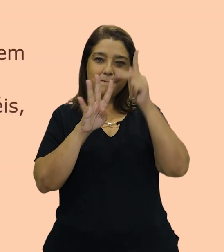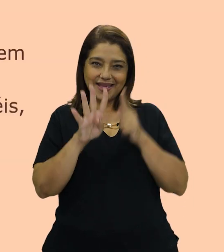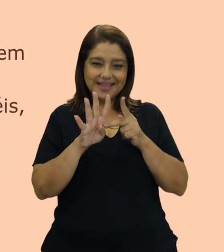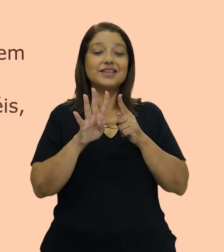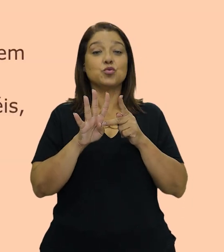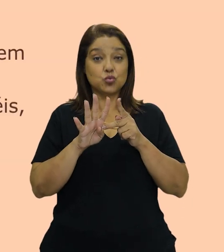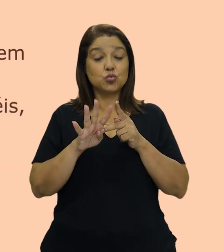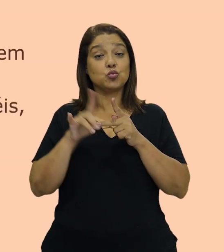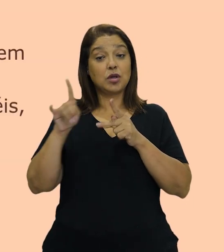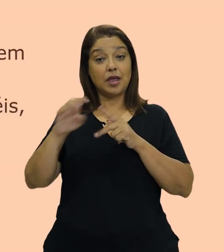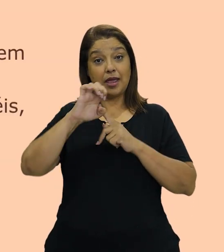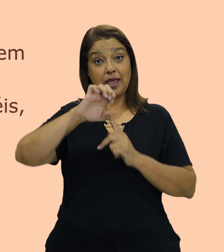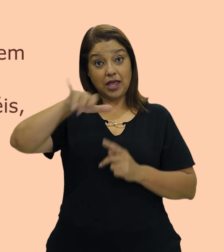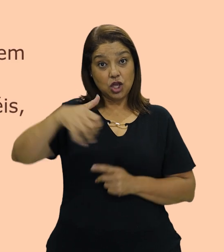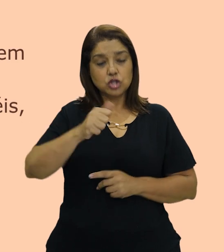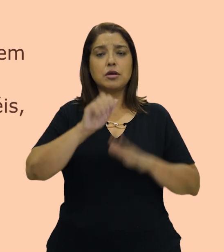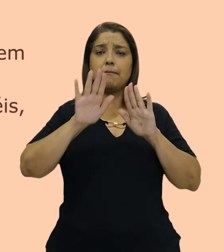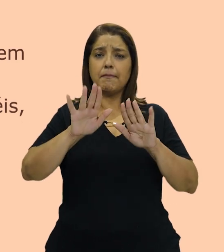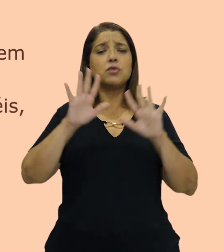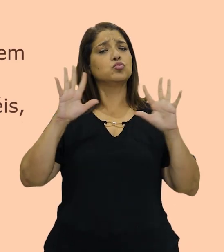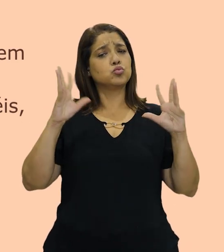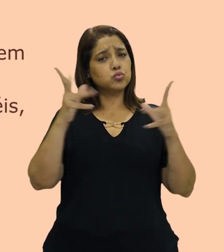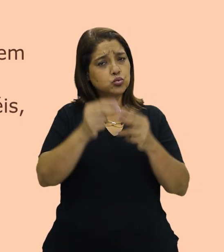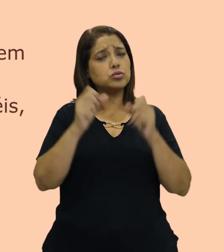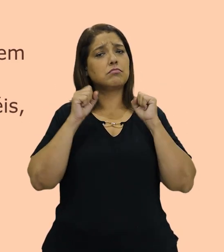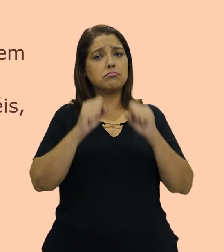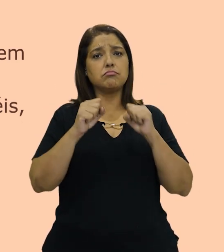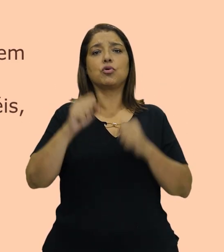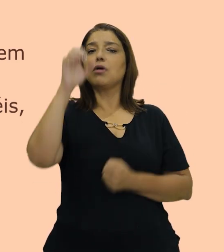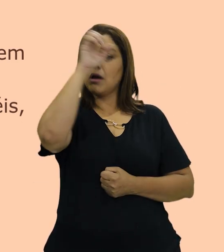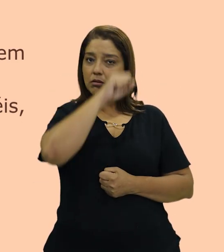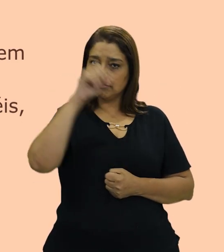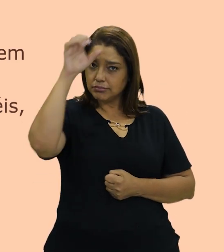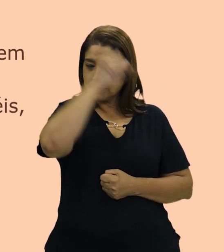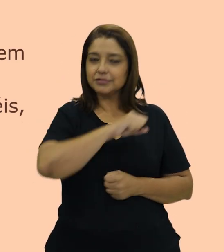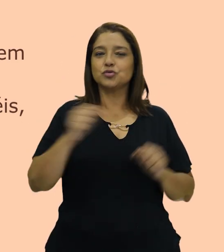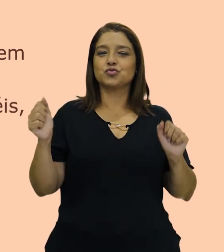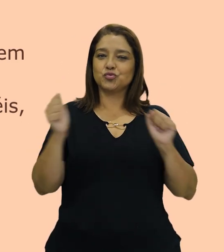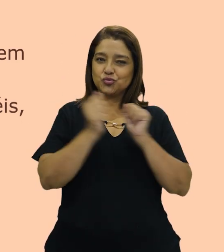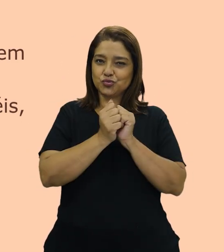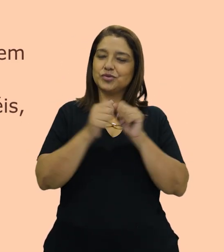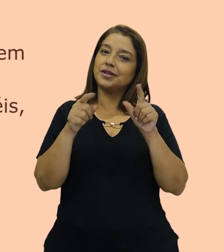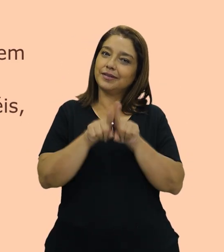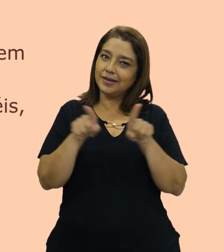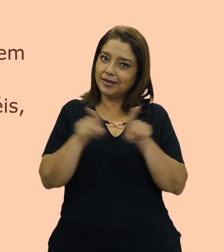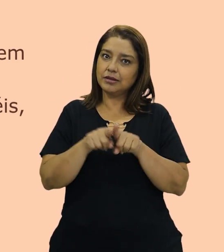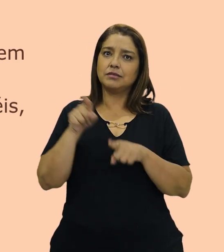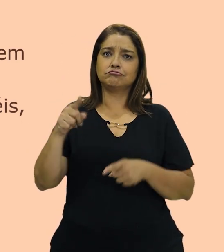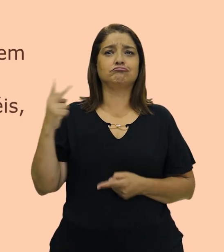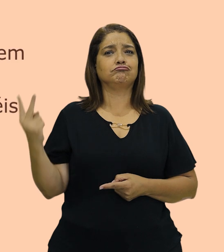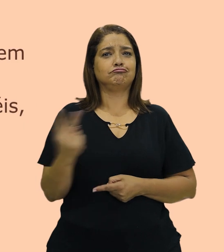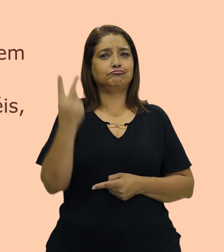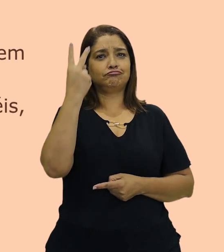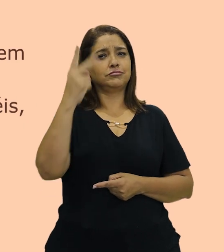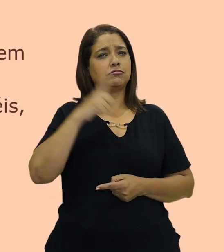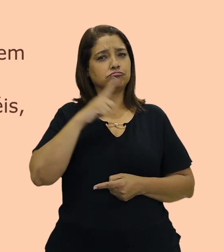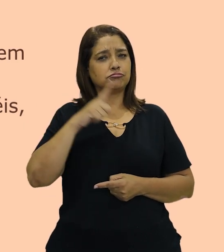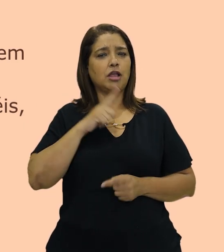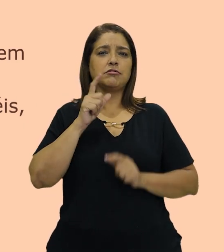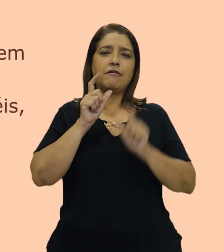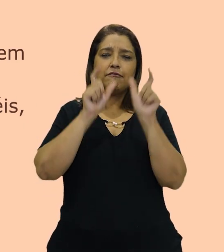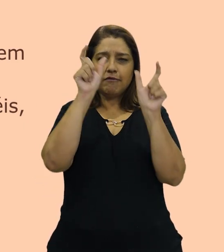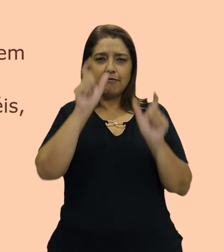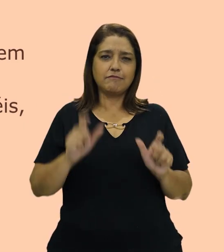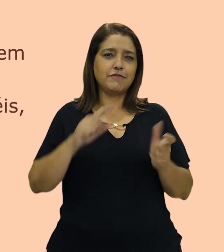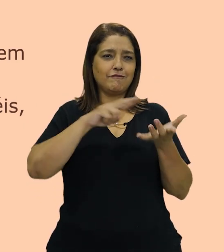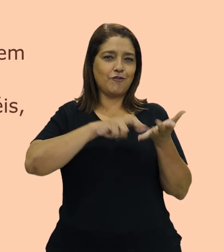mas todos podem aprender muito com ela, porque vai ser uma rica aquisição de vocabulário, tá